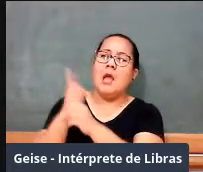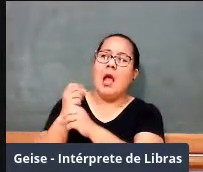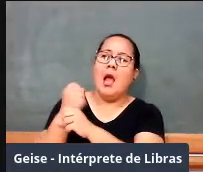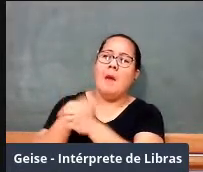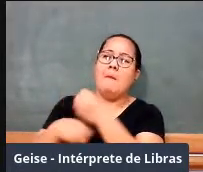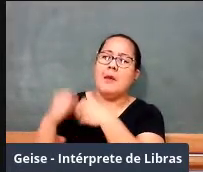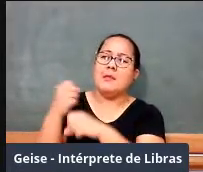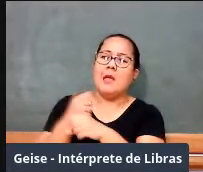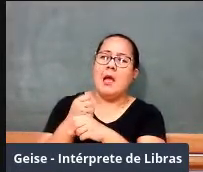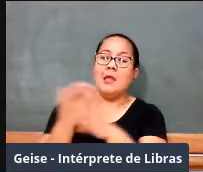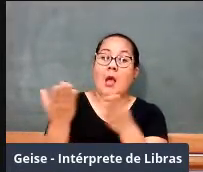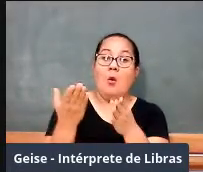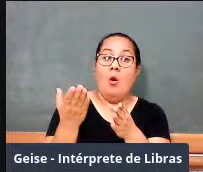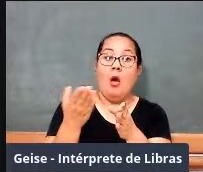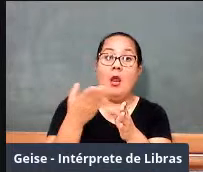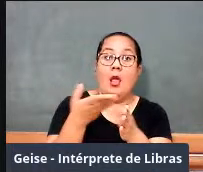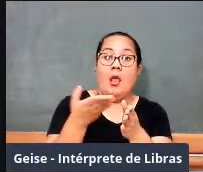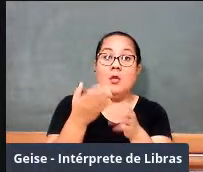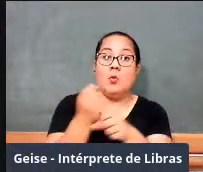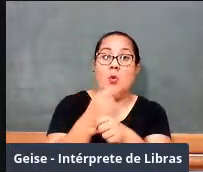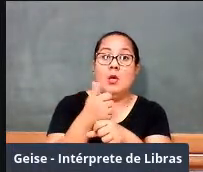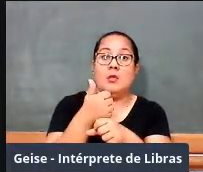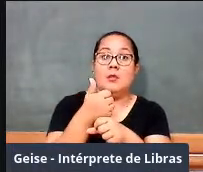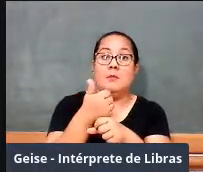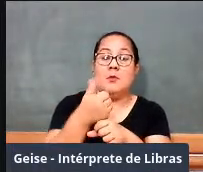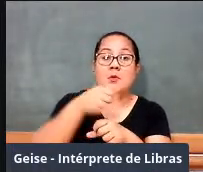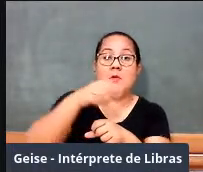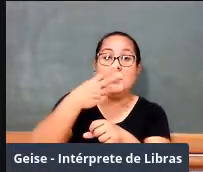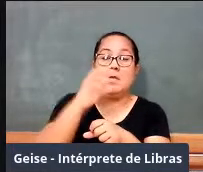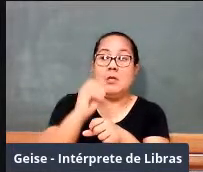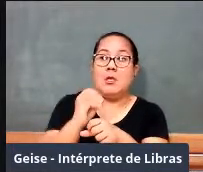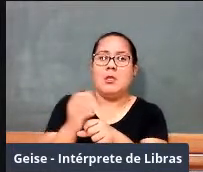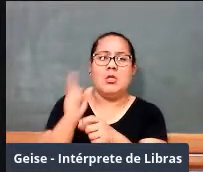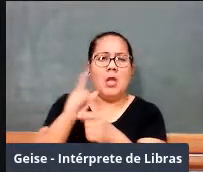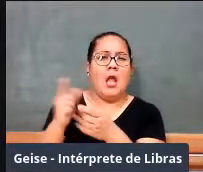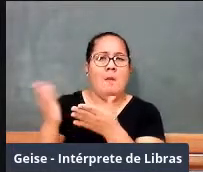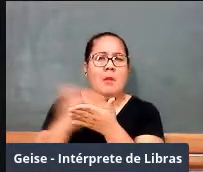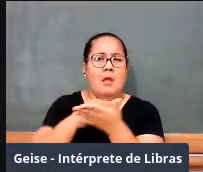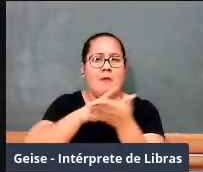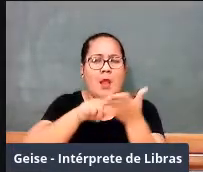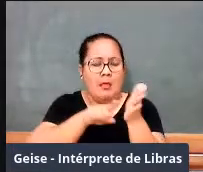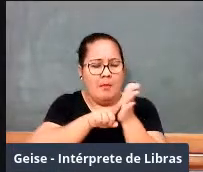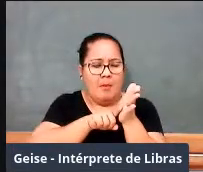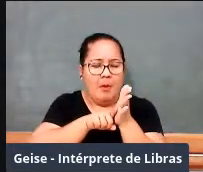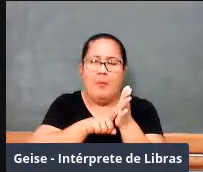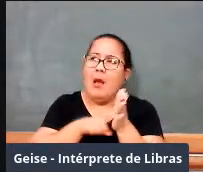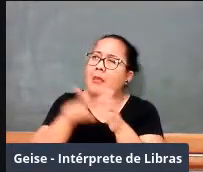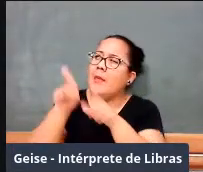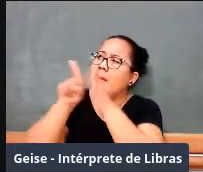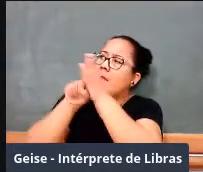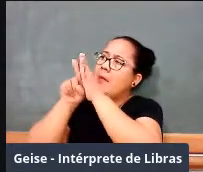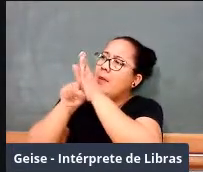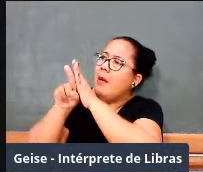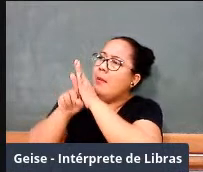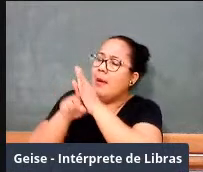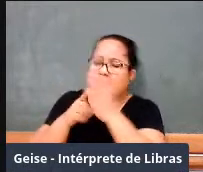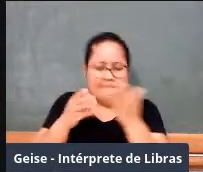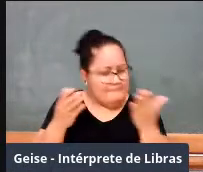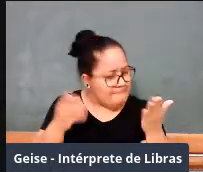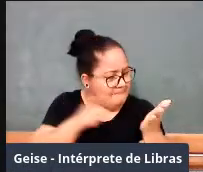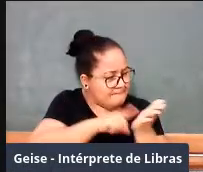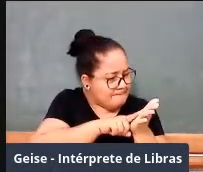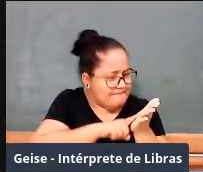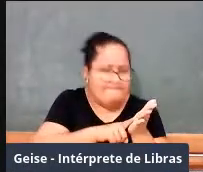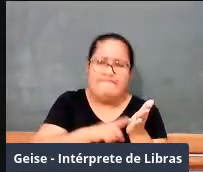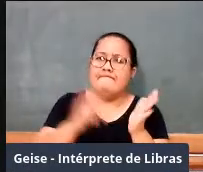Ele tinha todo esse material e tal, no nosso grupo organizamos o arquivo do Euclides Roxo,